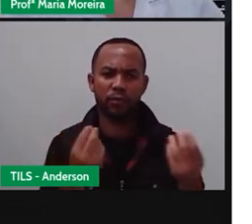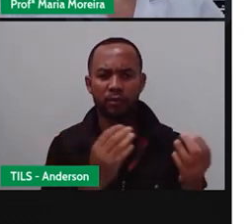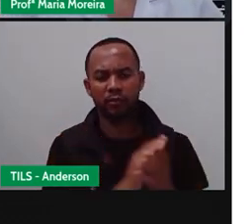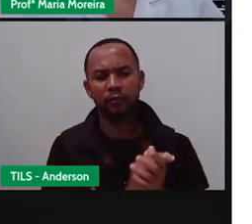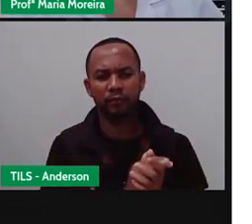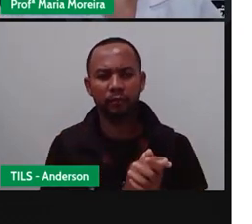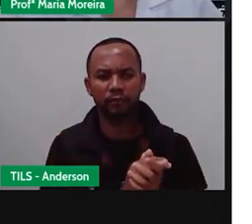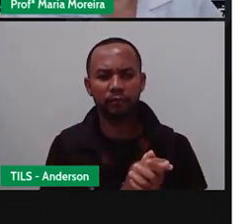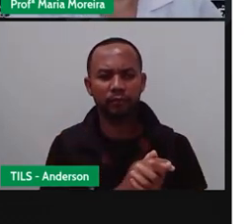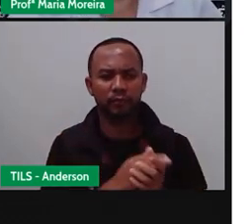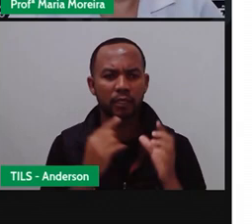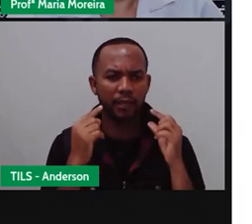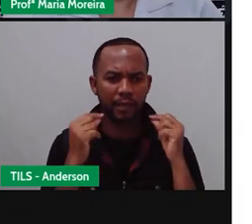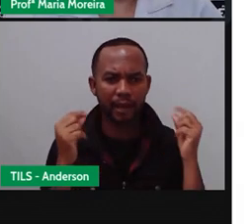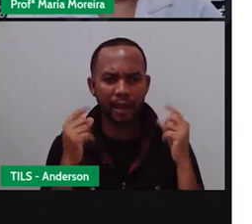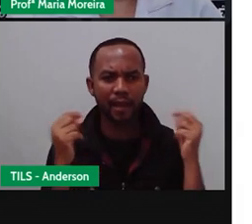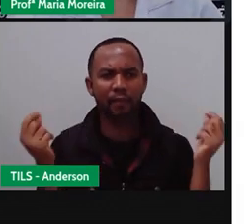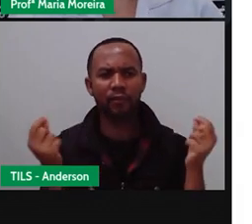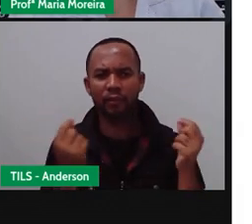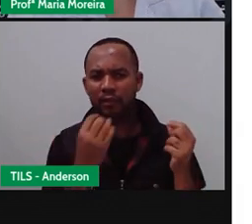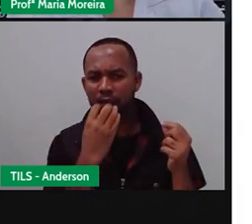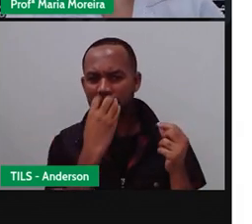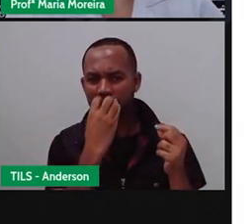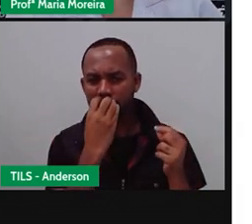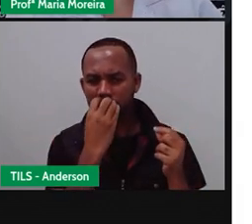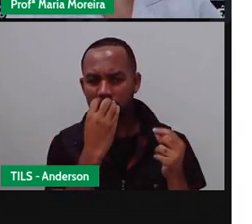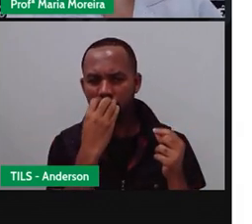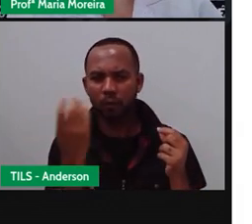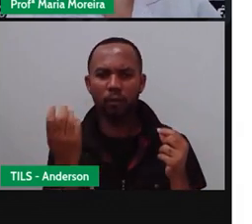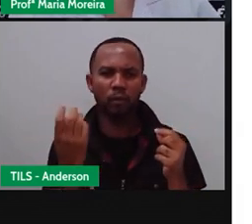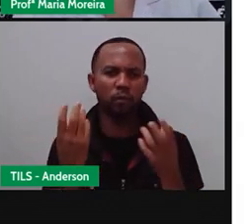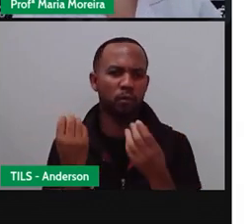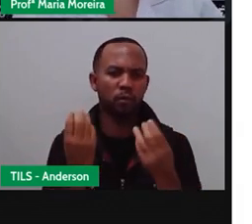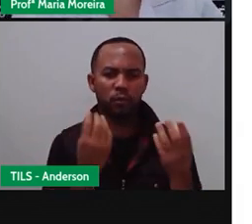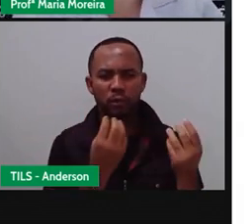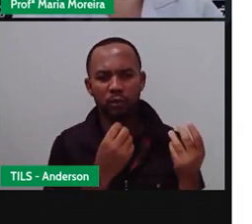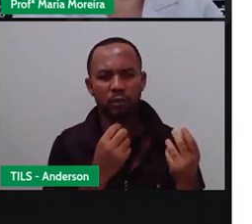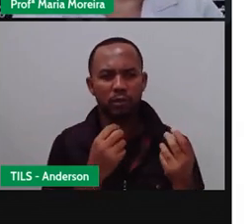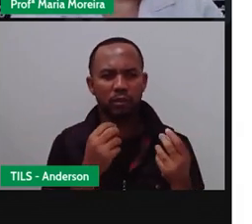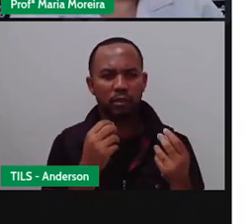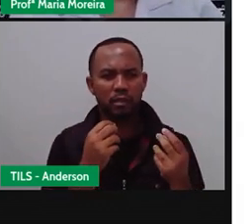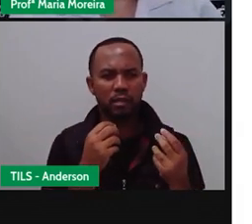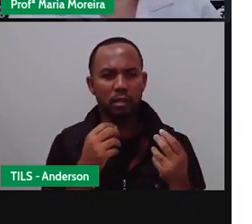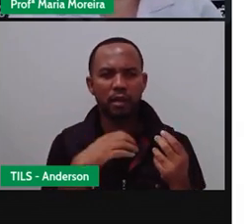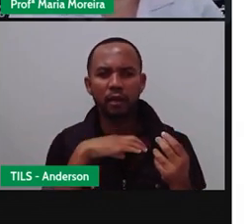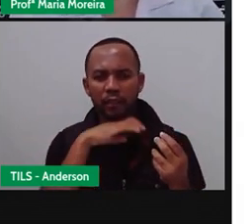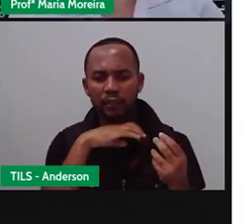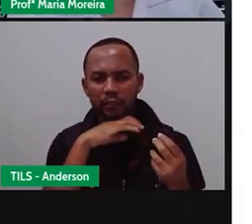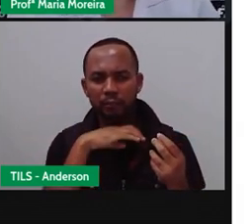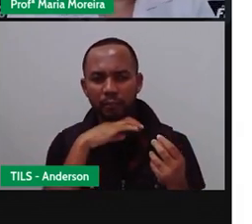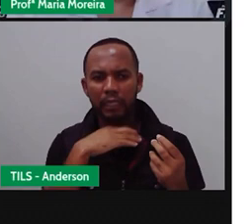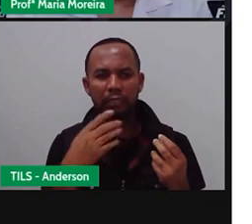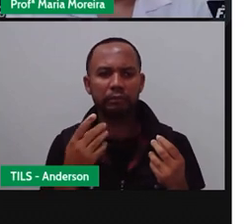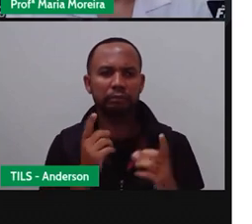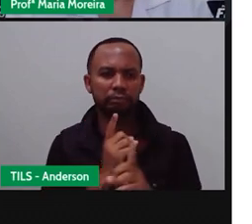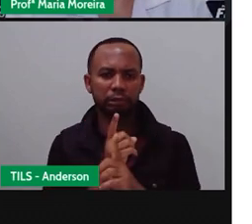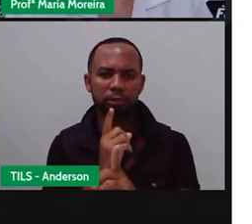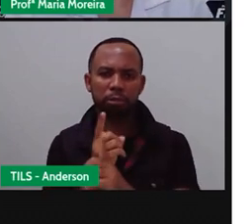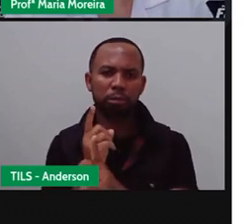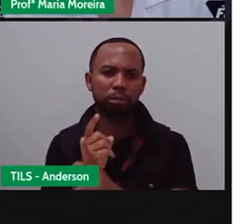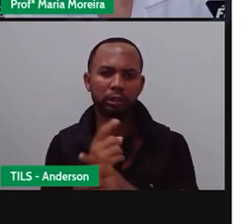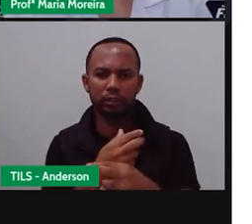Gato, cachorro, galinha. Então, é o quê? Pouco preocupante. A gente não precisa se preocupar se a galinha vai entrar em extinção, porque a gente sabe que tem várias,